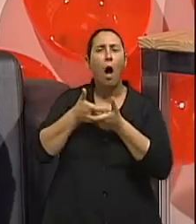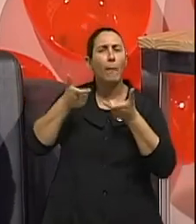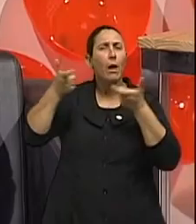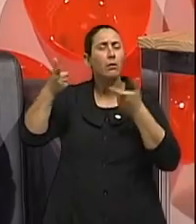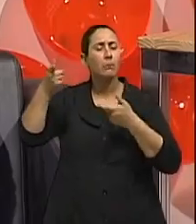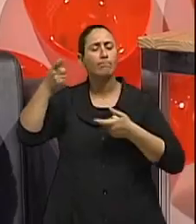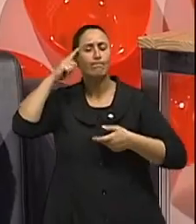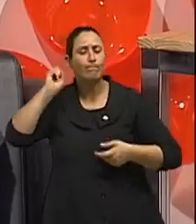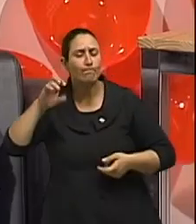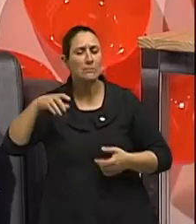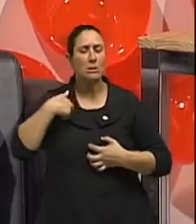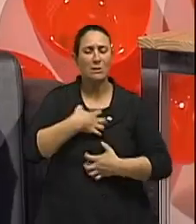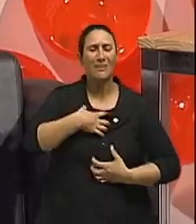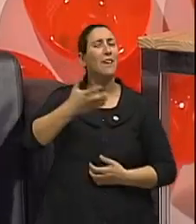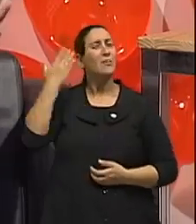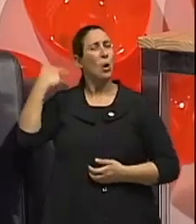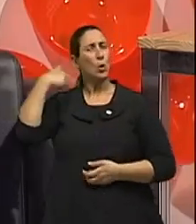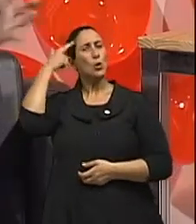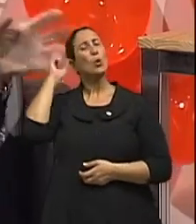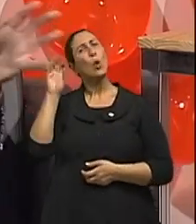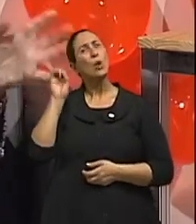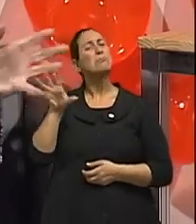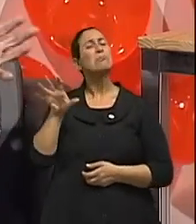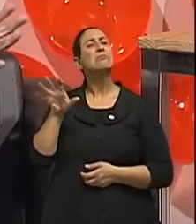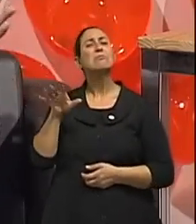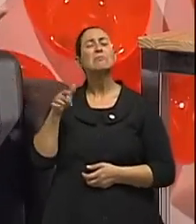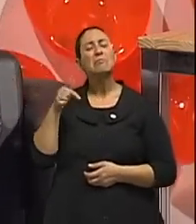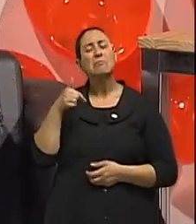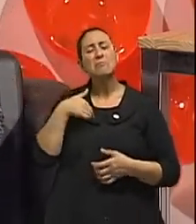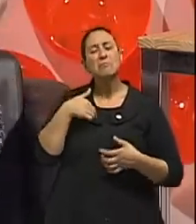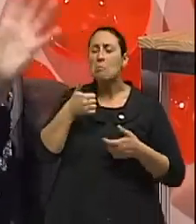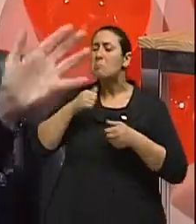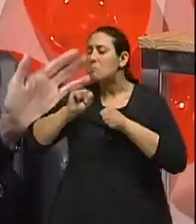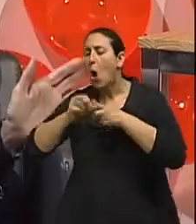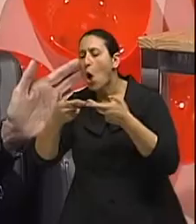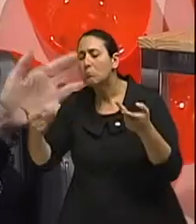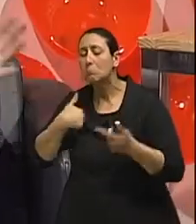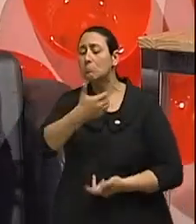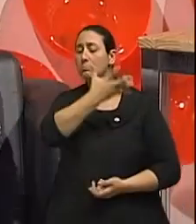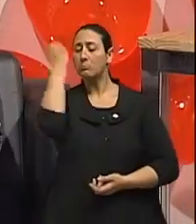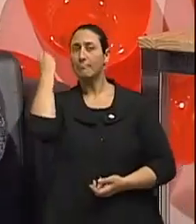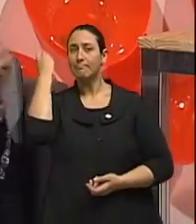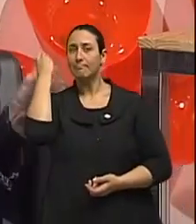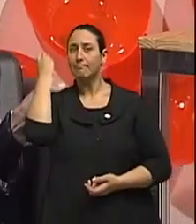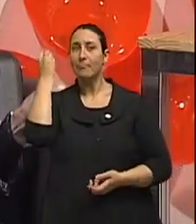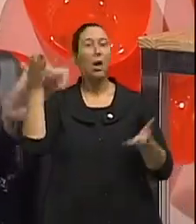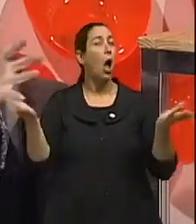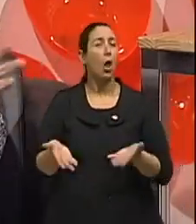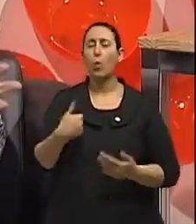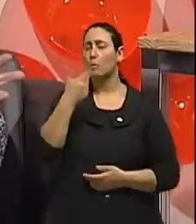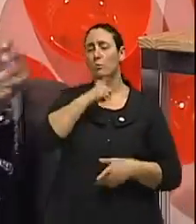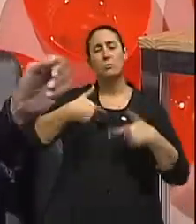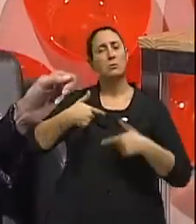A intensidade do sintoma. Eu tinha uma dor de cabeça, mas eu me entretinha com as minhas tarefas e esquecia. Hoje, eu não consigo ir